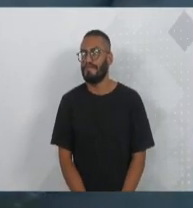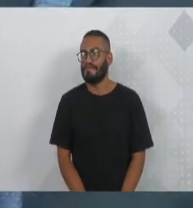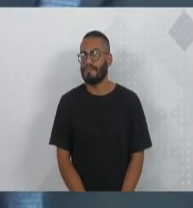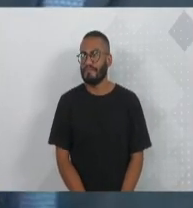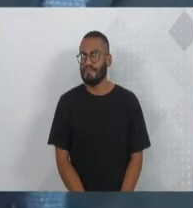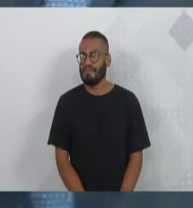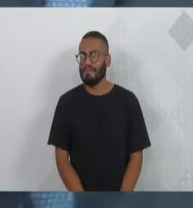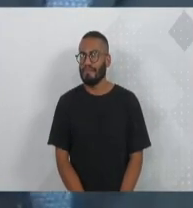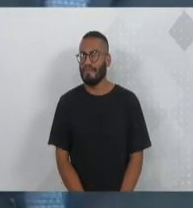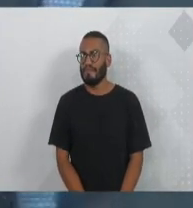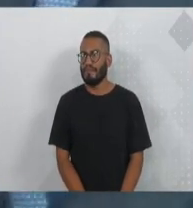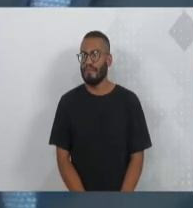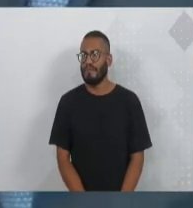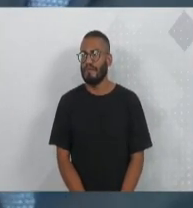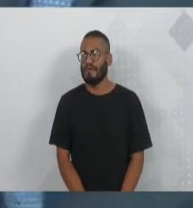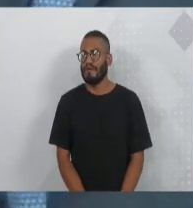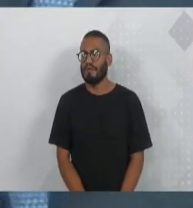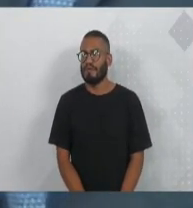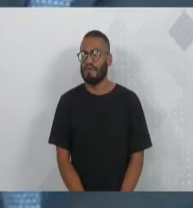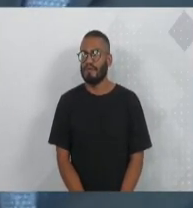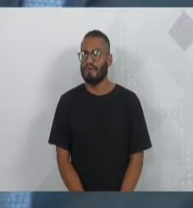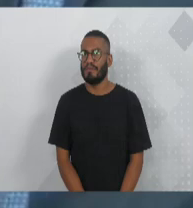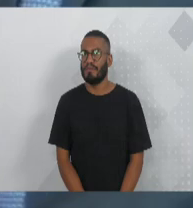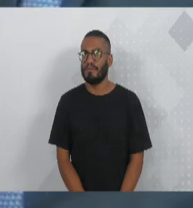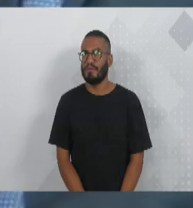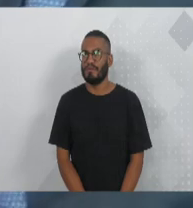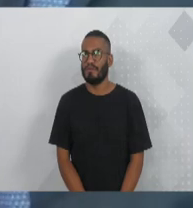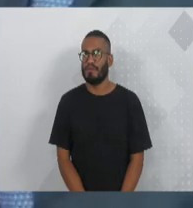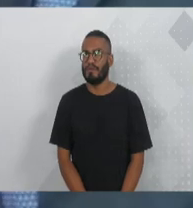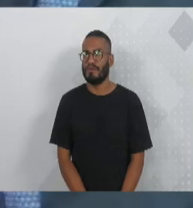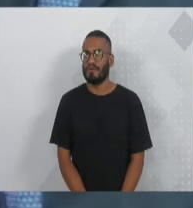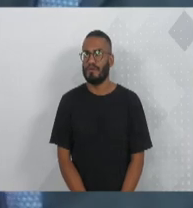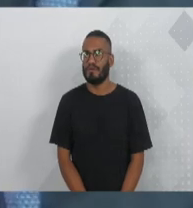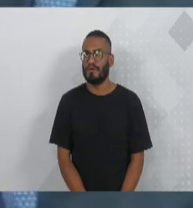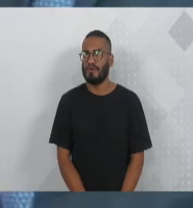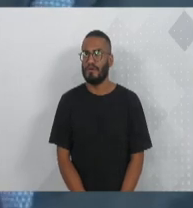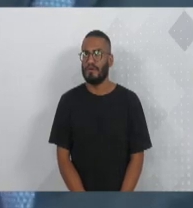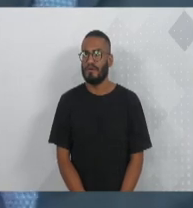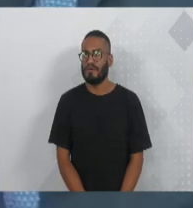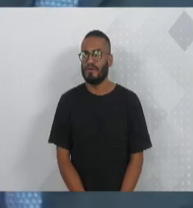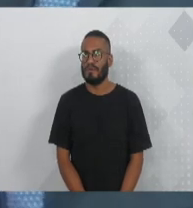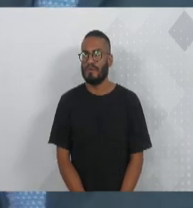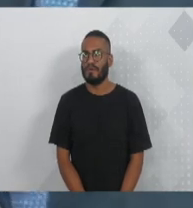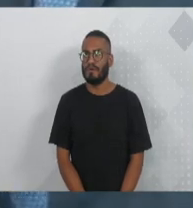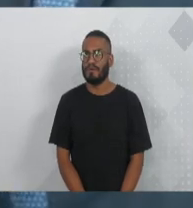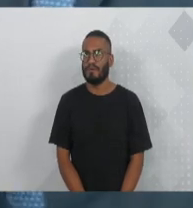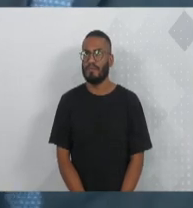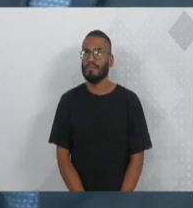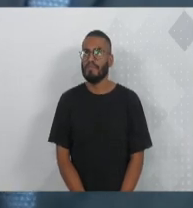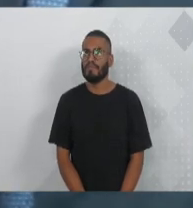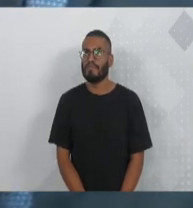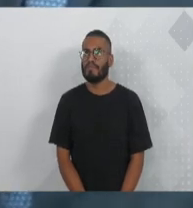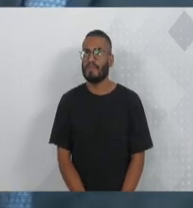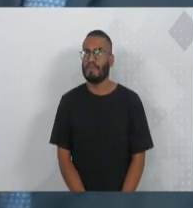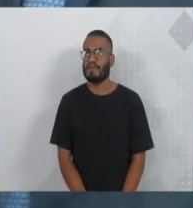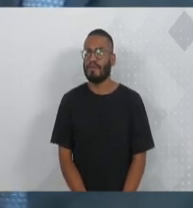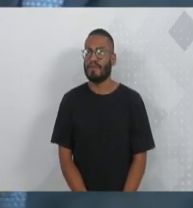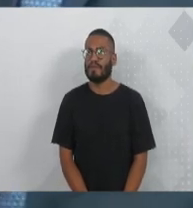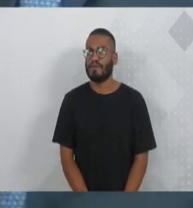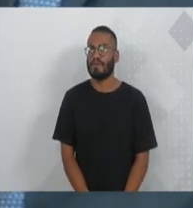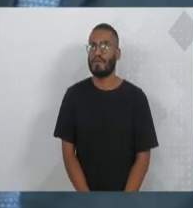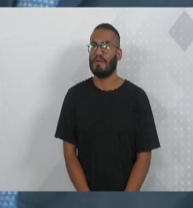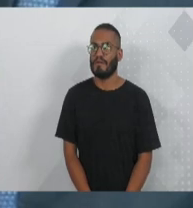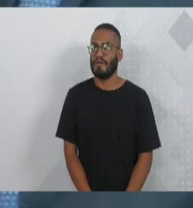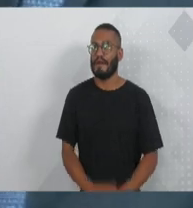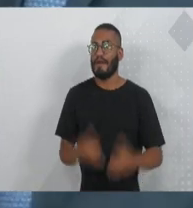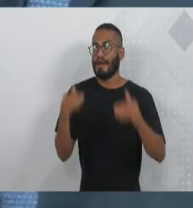Estou sancionando hoje o projeto de lei complementar número 136 de 2023, resultado de acordo